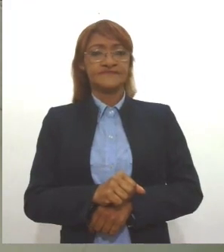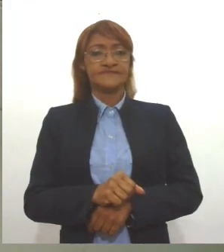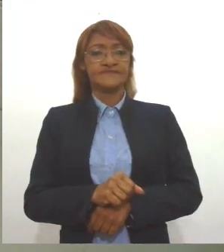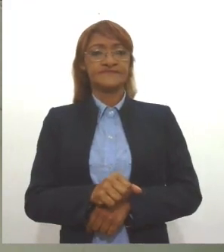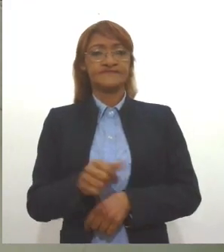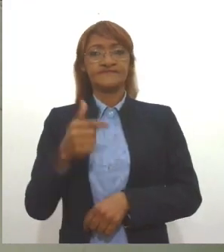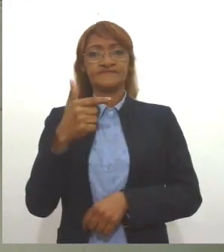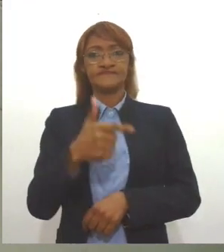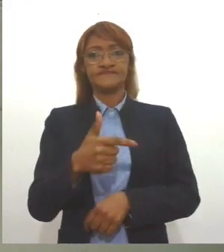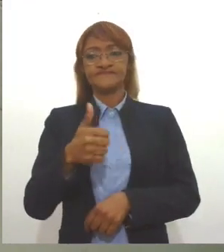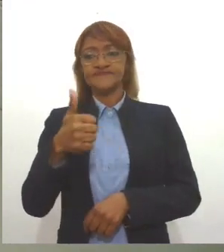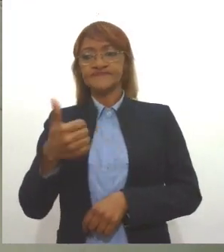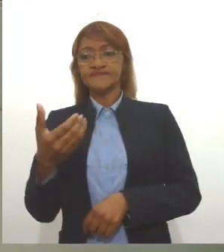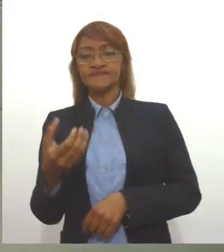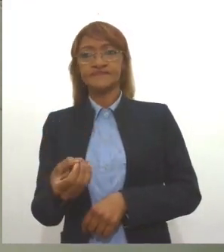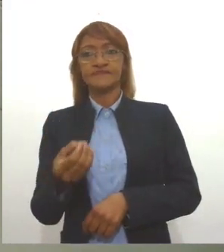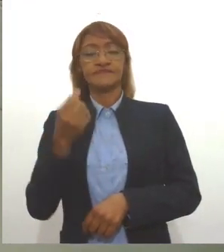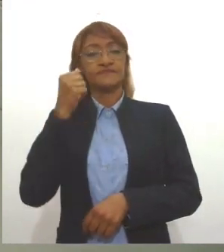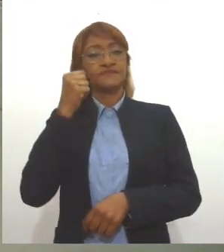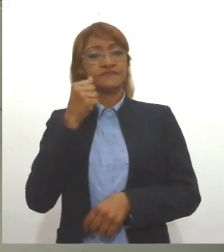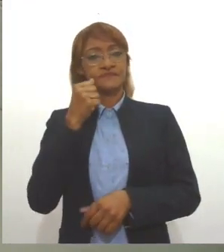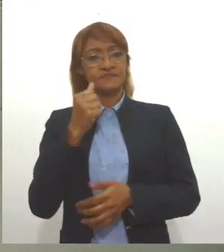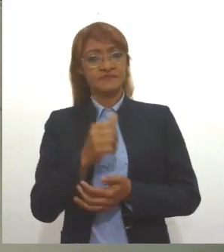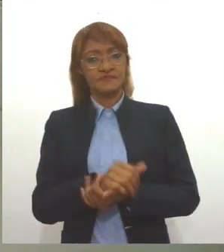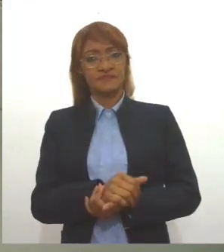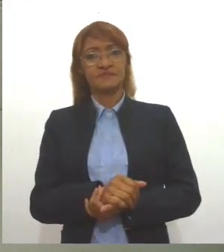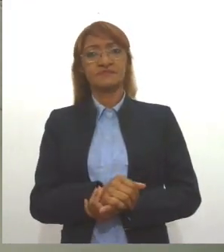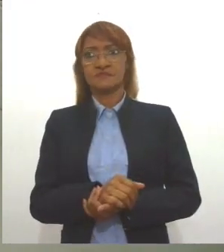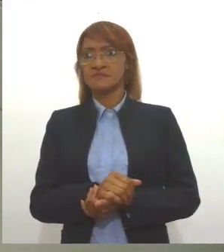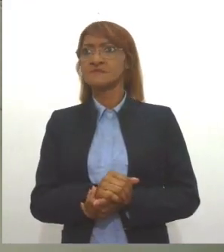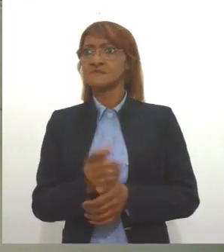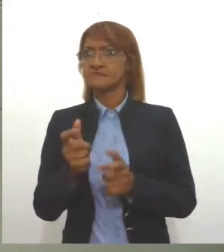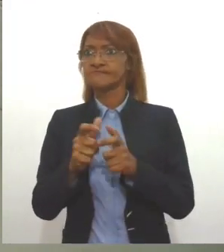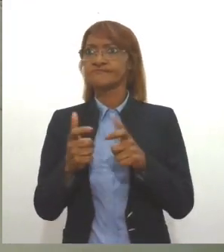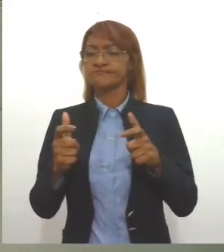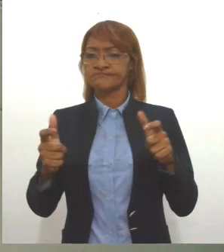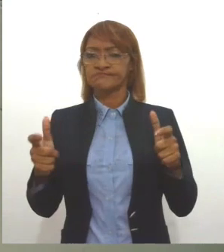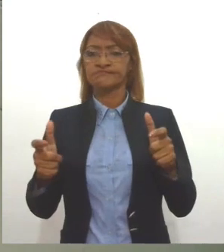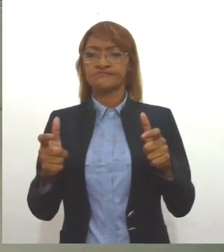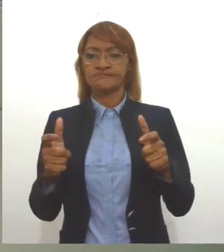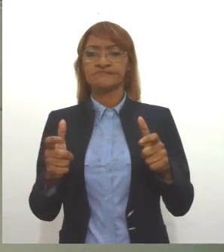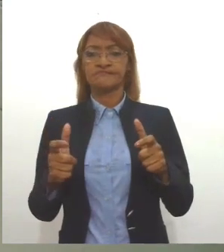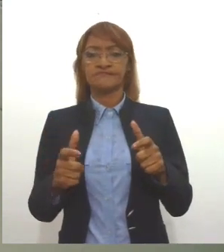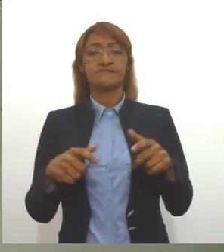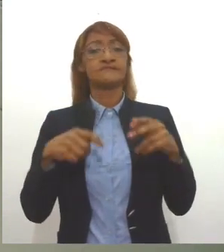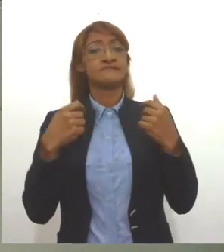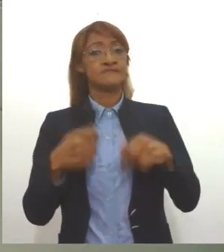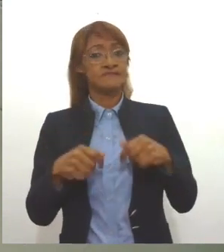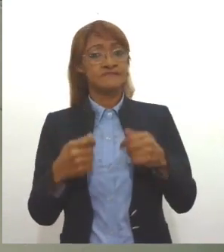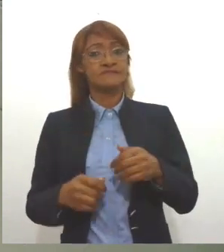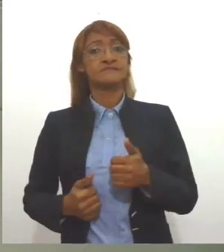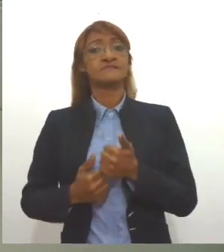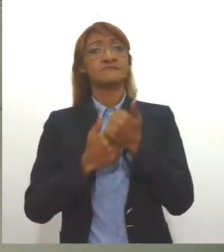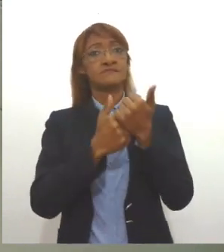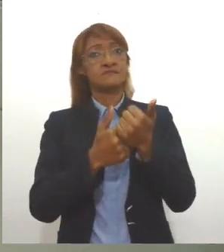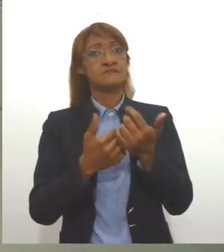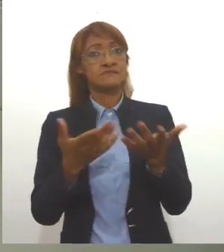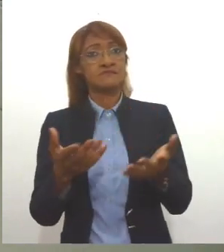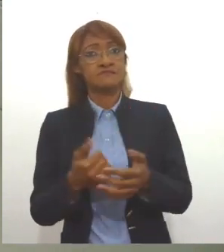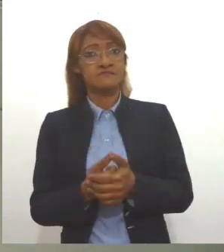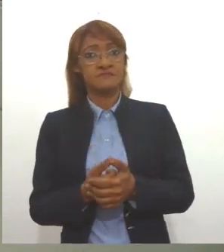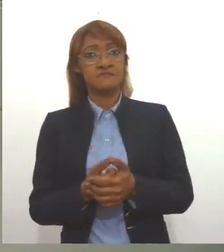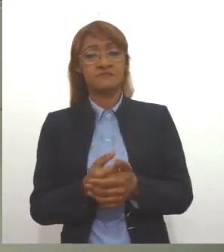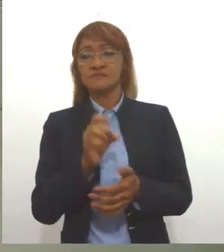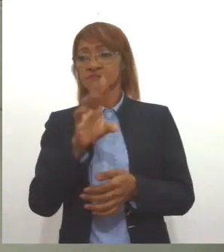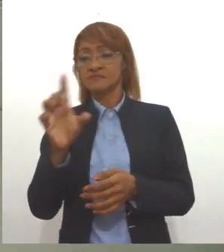210 mulheres. Ou seja, é um número grande, né, Silvete? É um número grande que precisa do apoio da sociedade, porque são